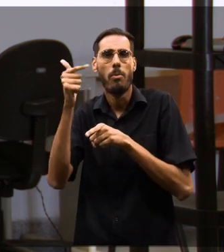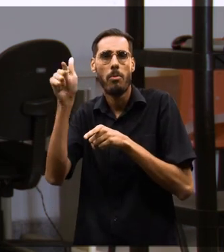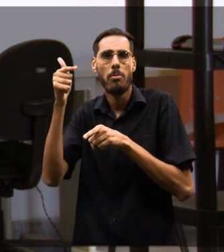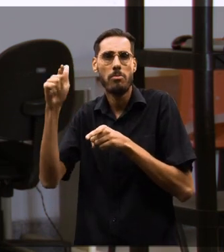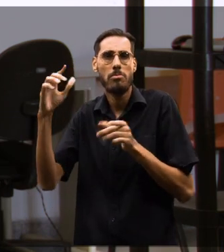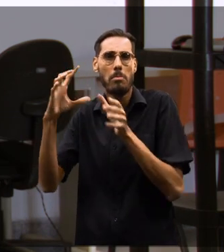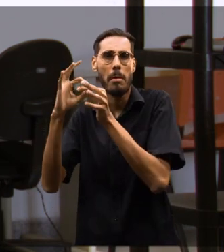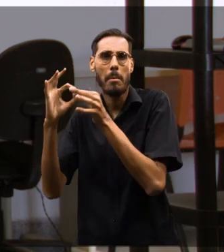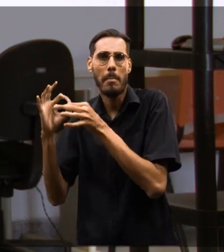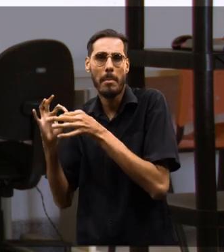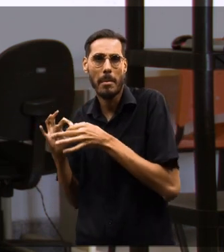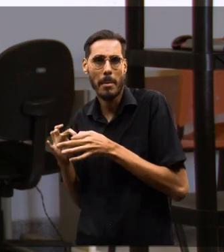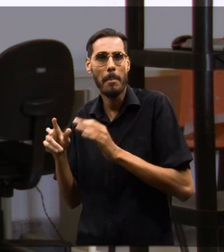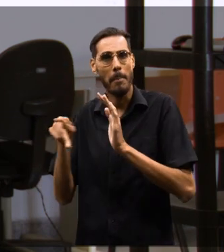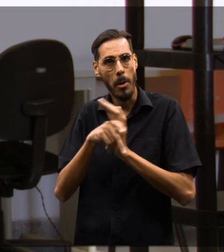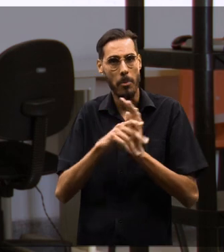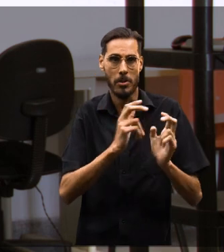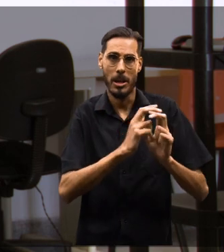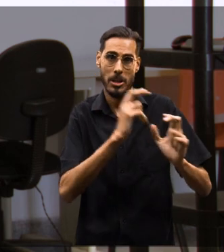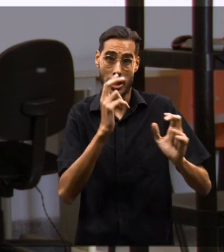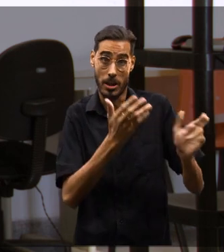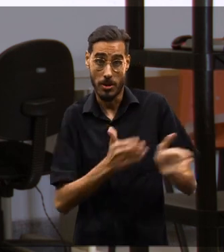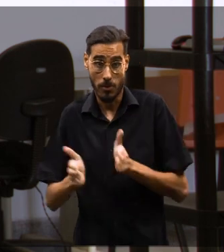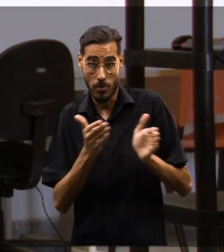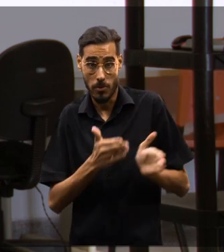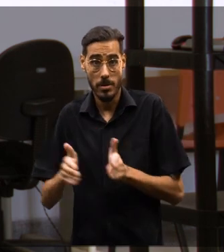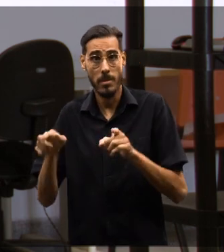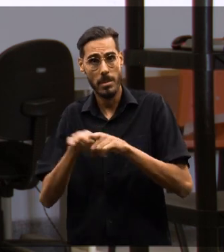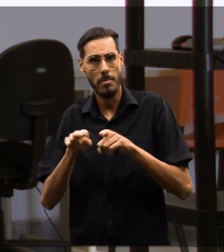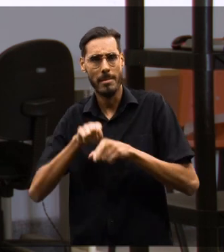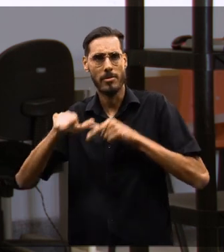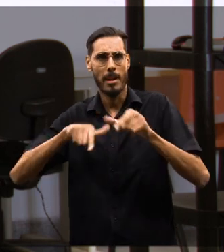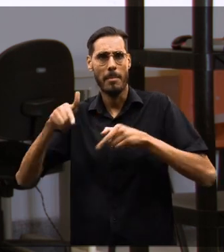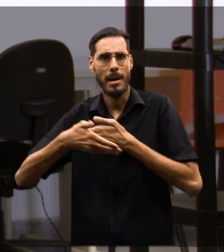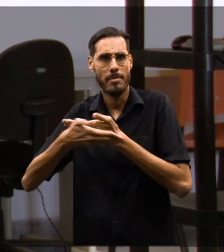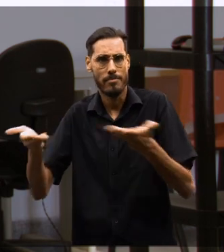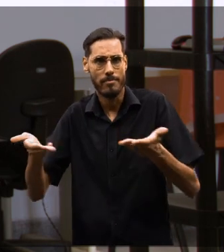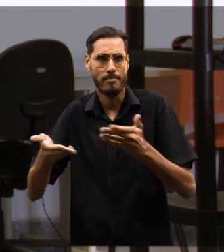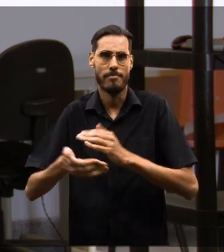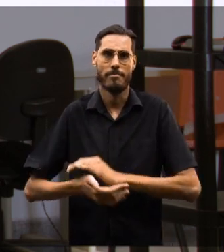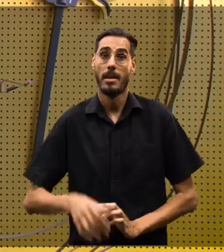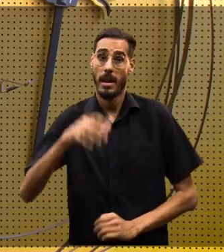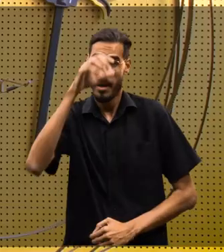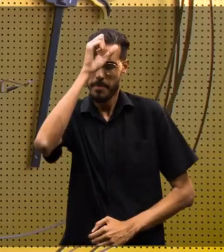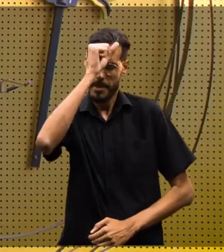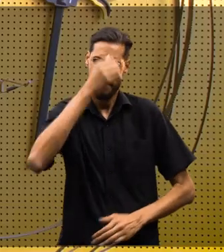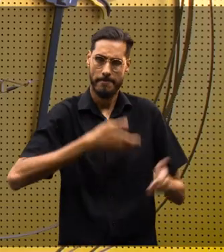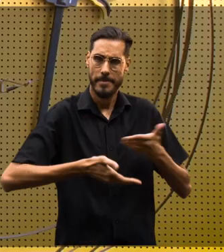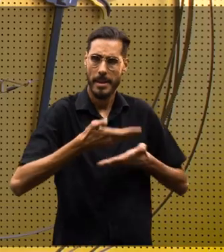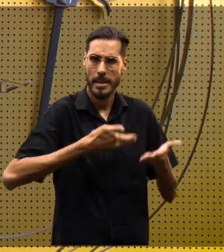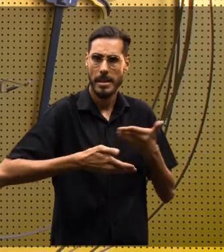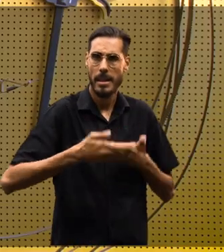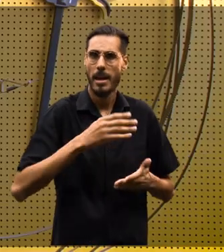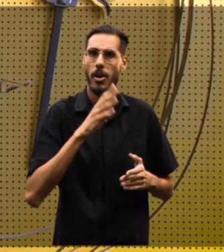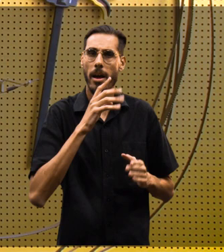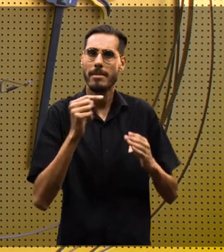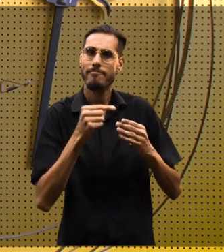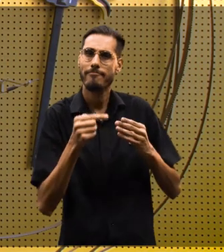com outros desdobramentos que a engenharia traz, tanto da produção de bens como da prestação de serviço. Se aprende a lidar,